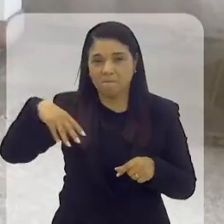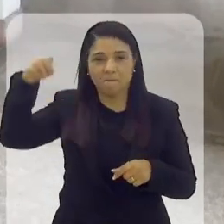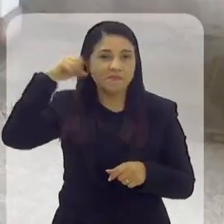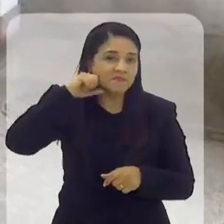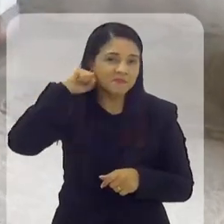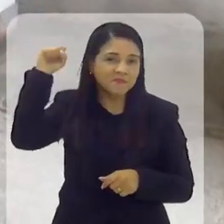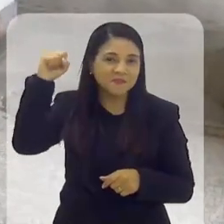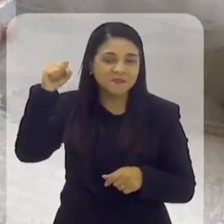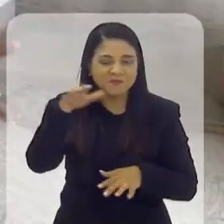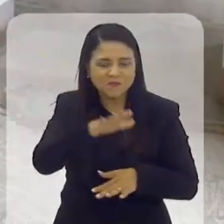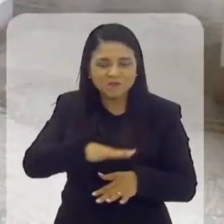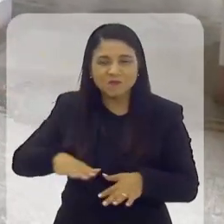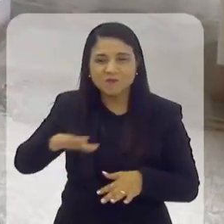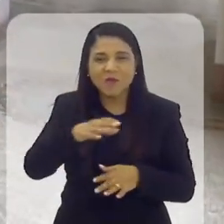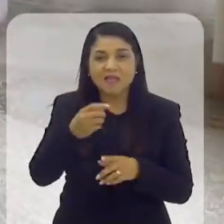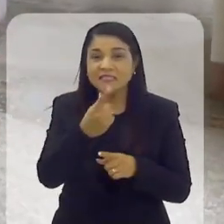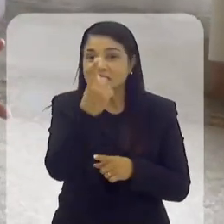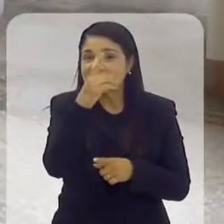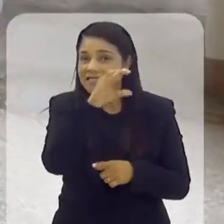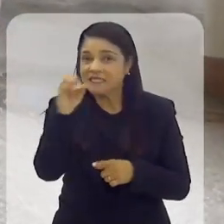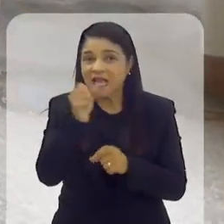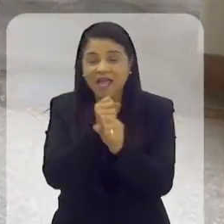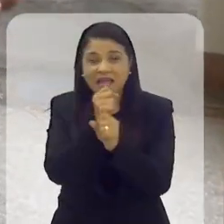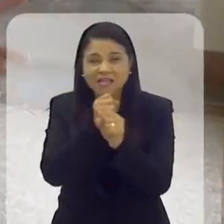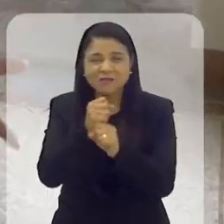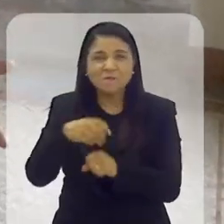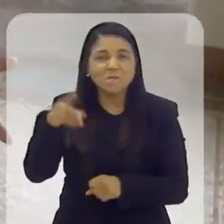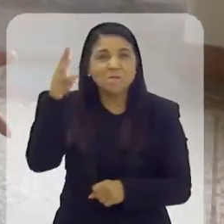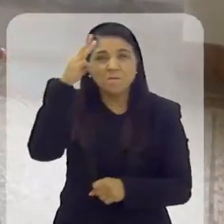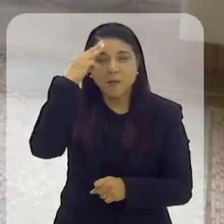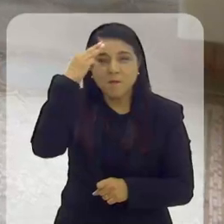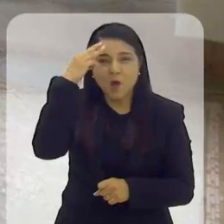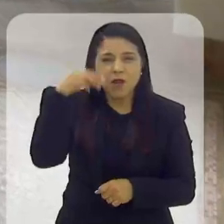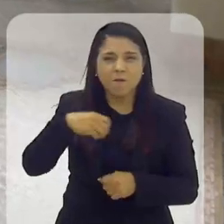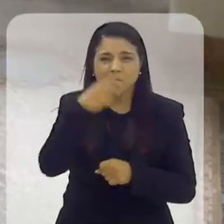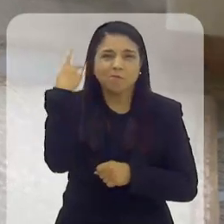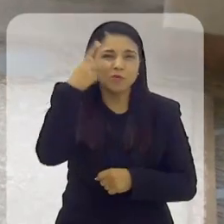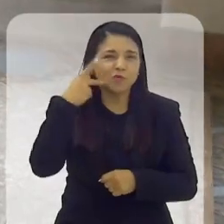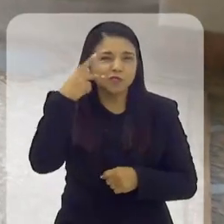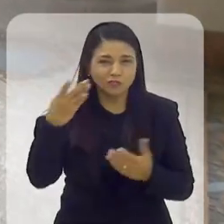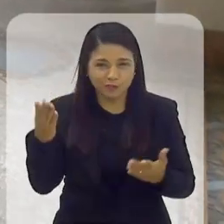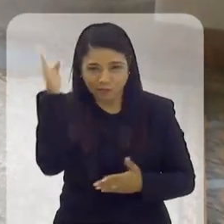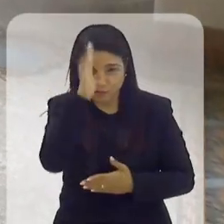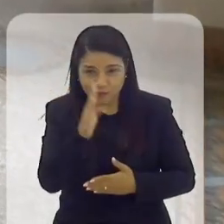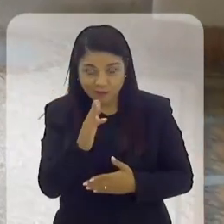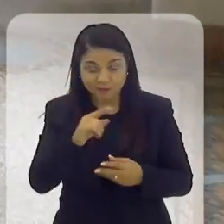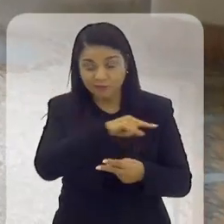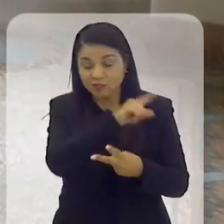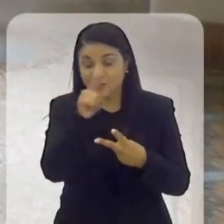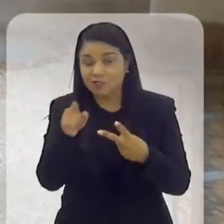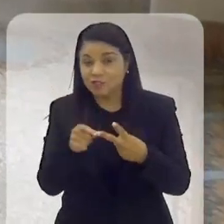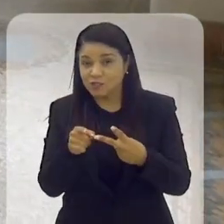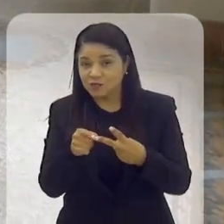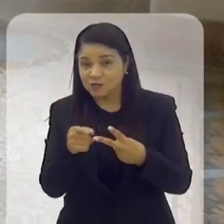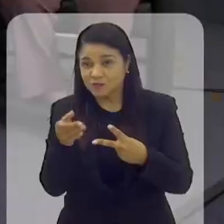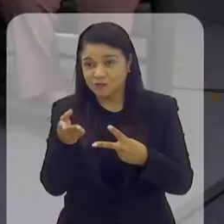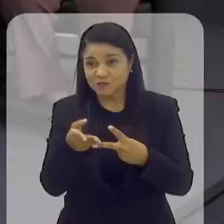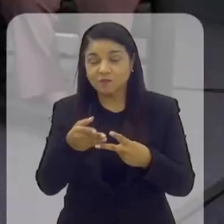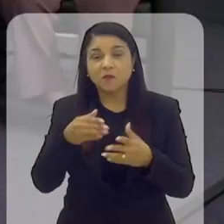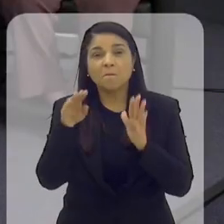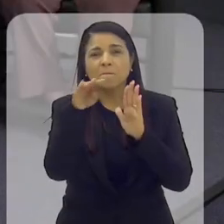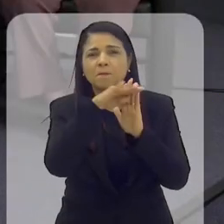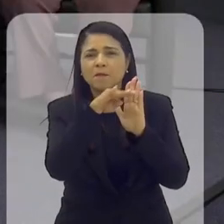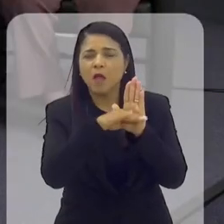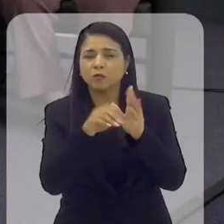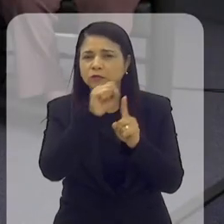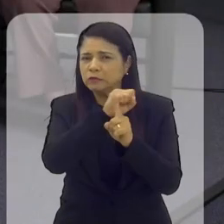essa estreia do Palácio Xeranete, um espaço quase centenário que guarda grande parte da memória política do Brasil republicano. No